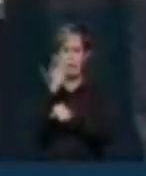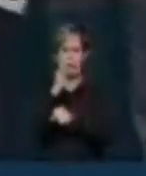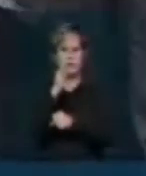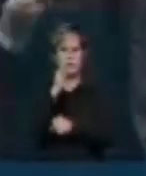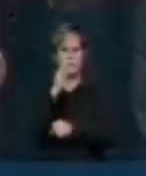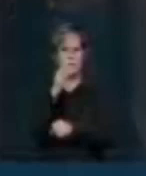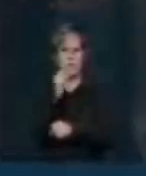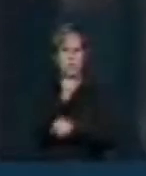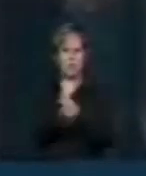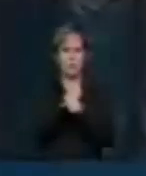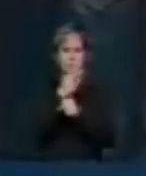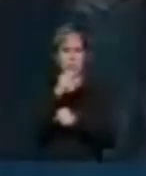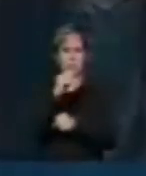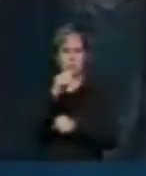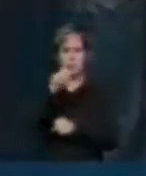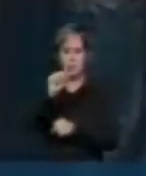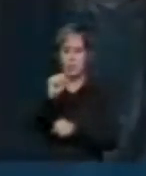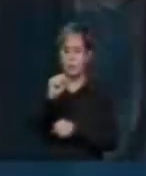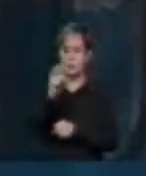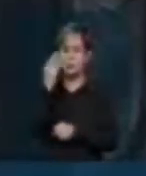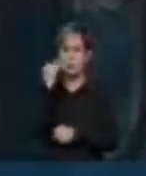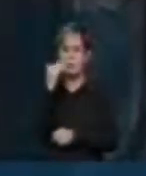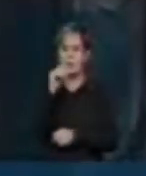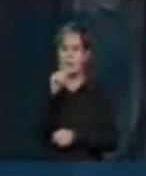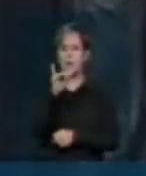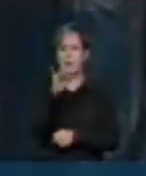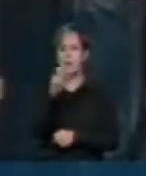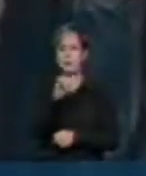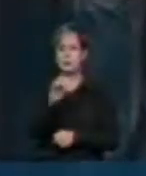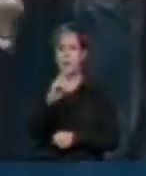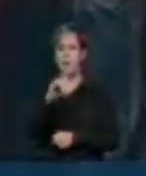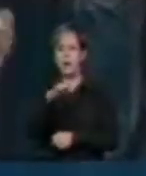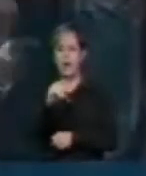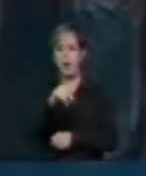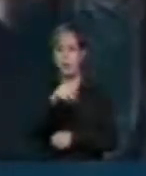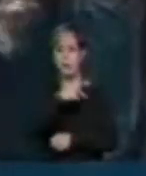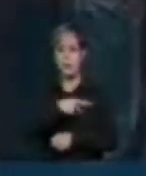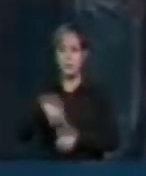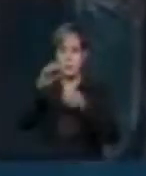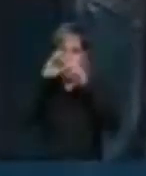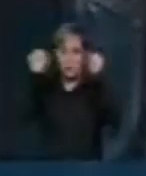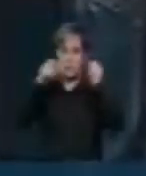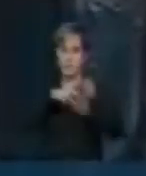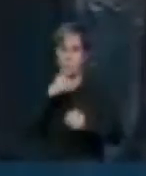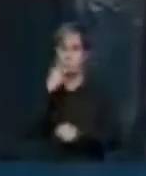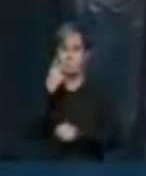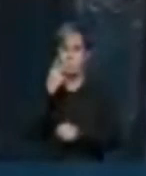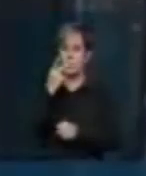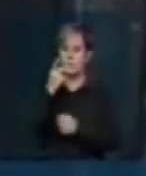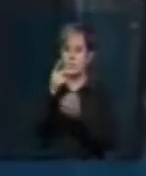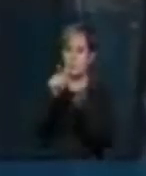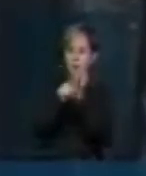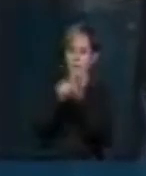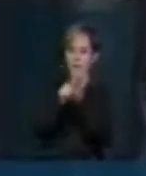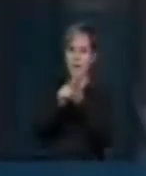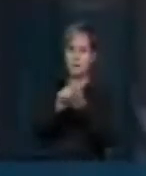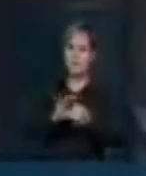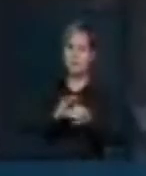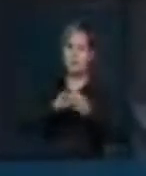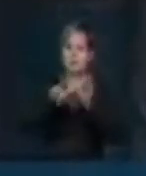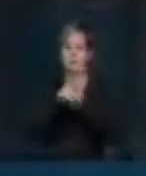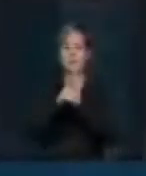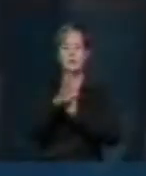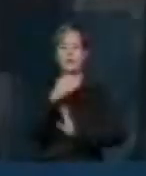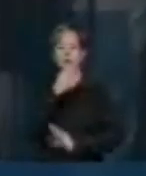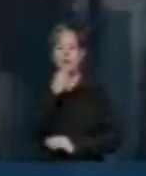quando mesmo Gilmar Mendes, então presidente do Supremo Tribunal Federal, concedeu dois habeas corpus em 48 horas para o banqueiro